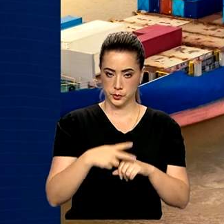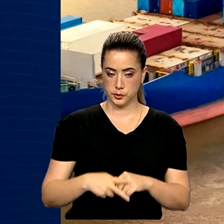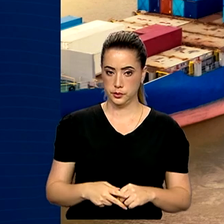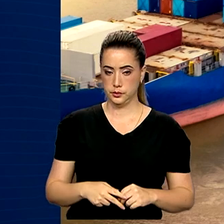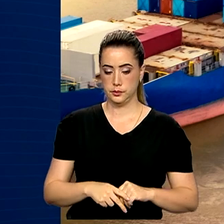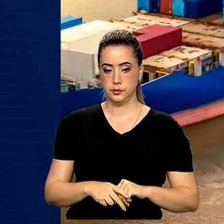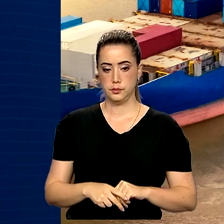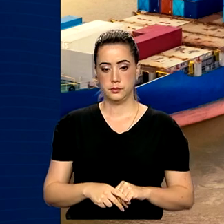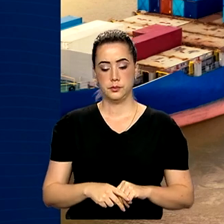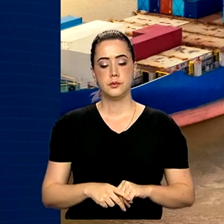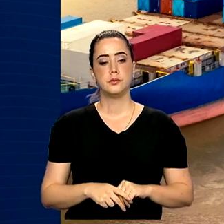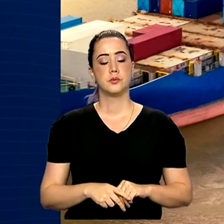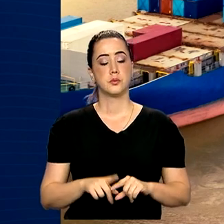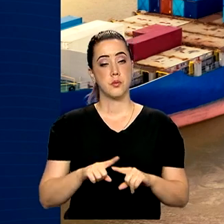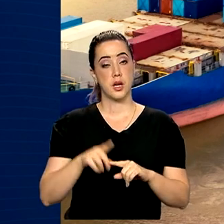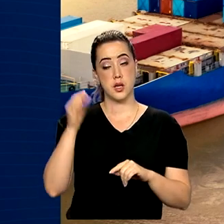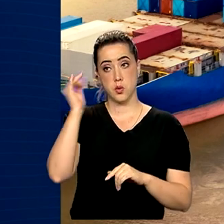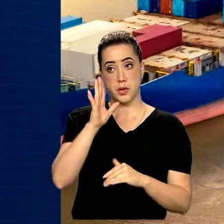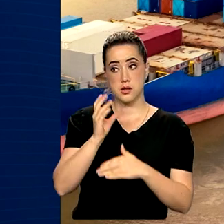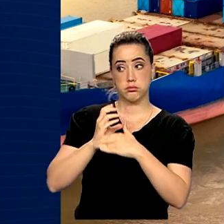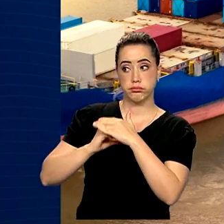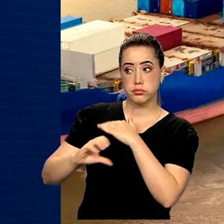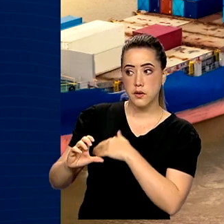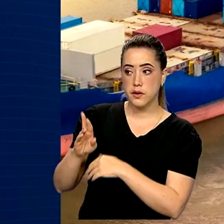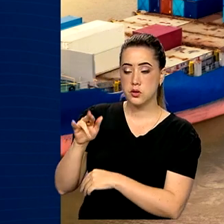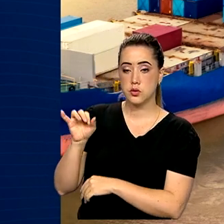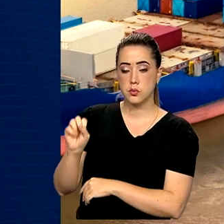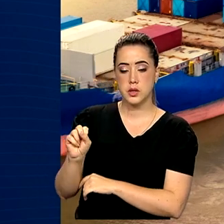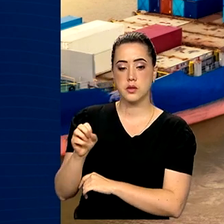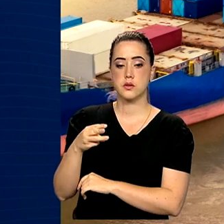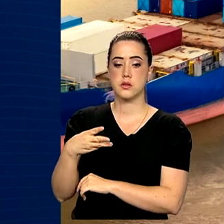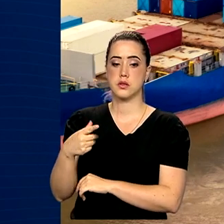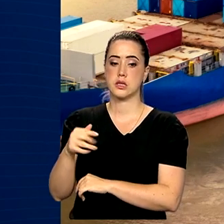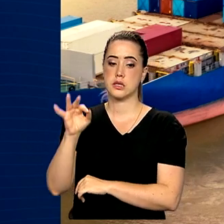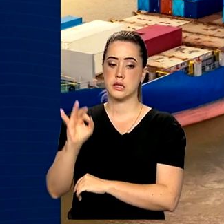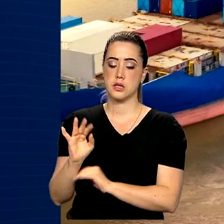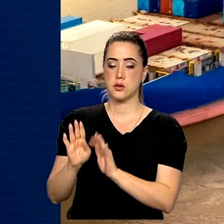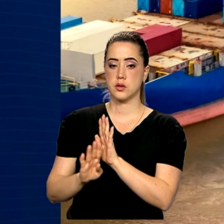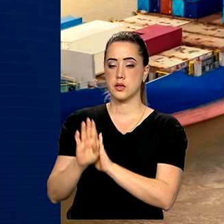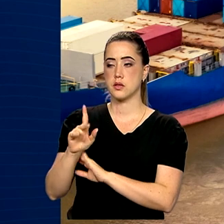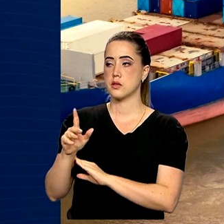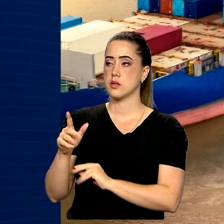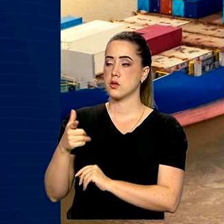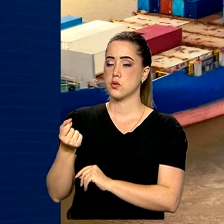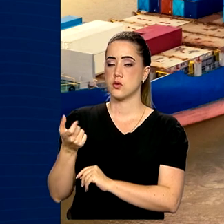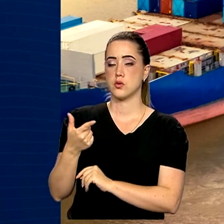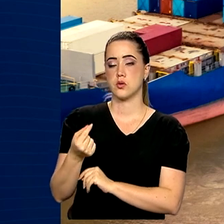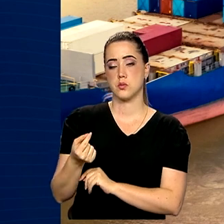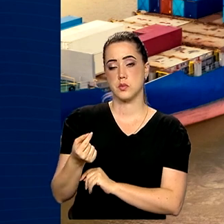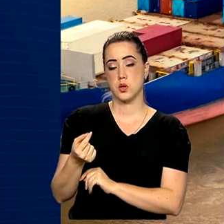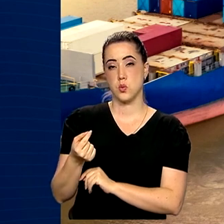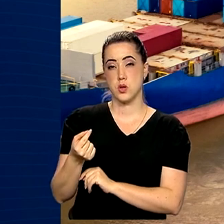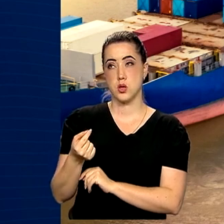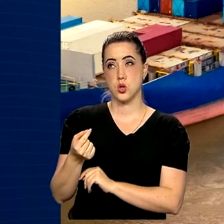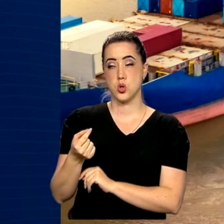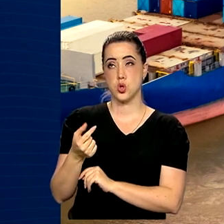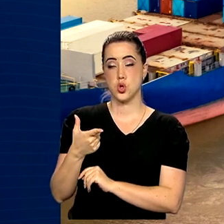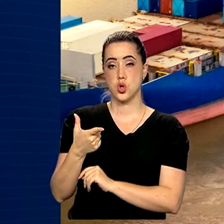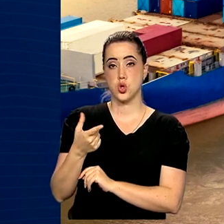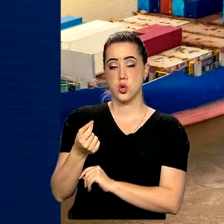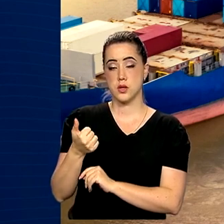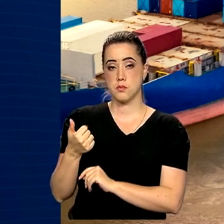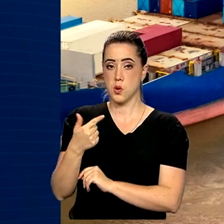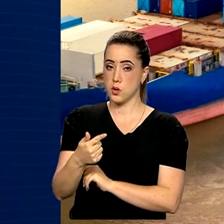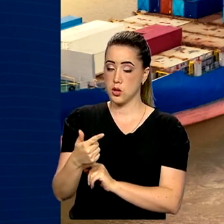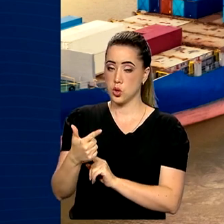Já o investimento do Brasil no BRICS cresceu 37% entre 2012 e 2021, chegando a um